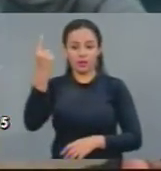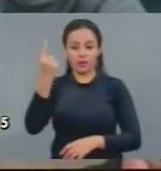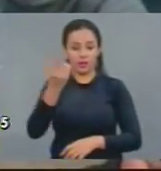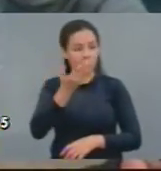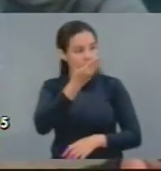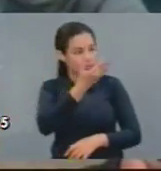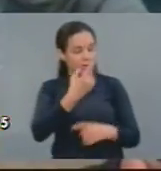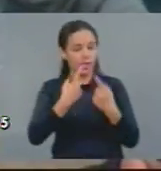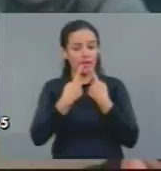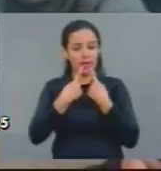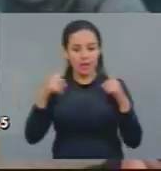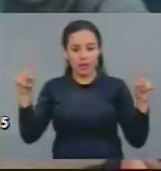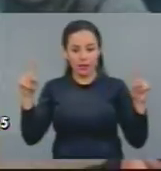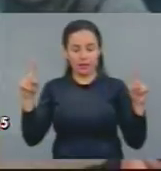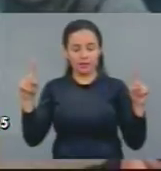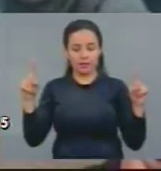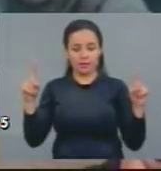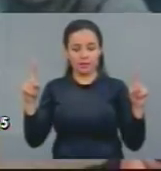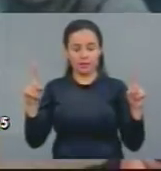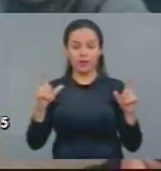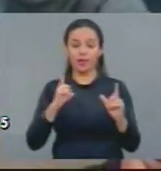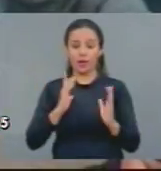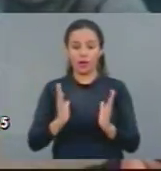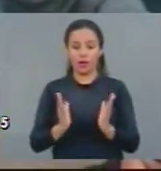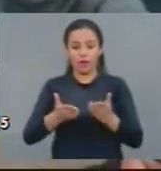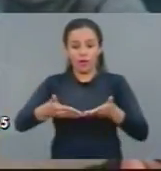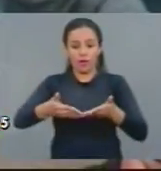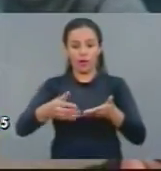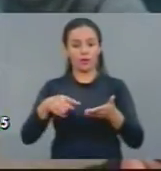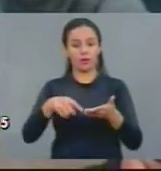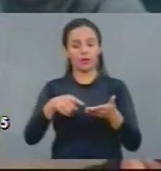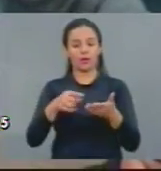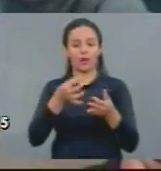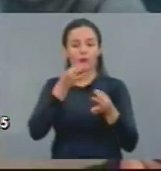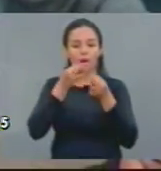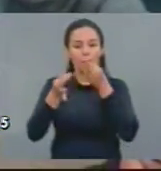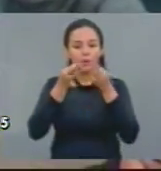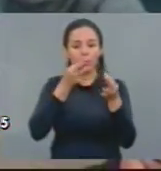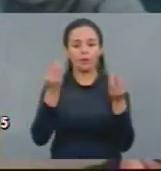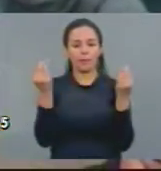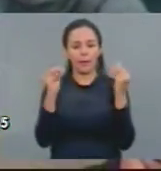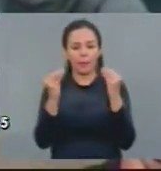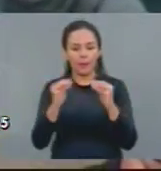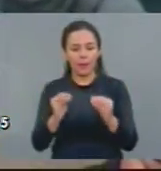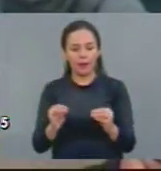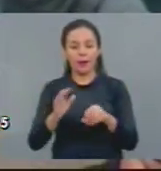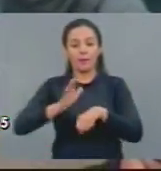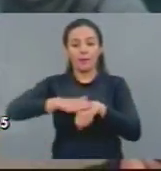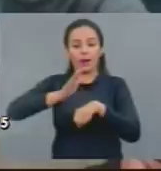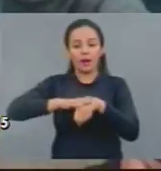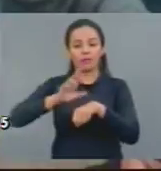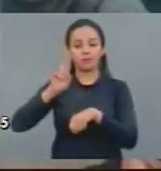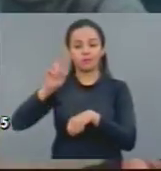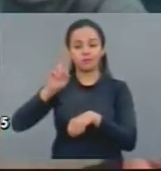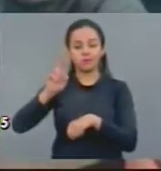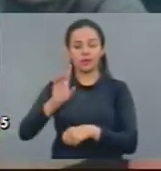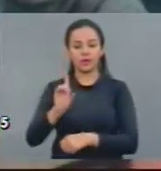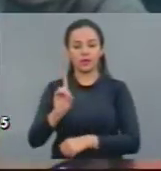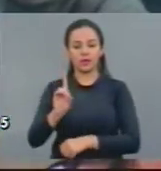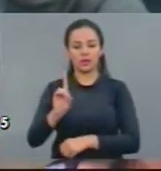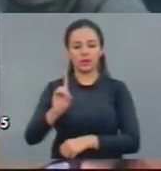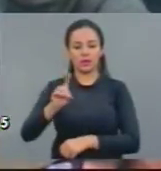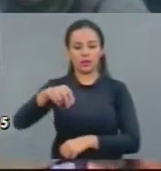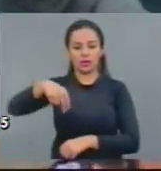está falando. E esse fórum, eles seriam formados por técnicos do DENOX, técnicos da Secretaria de